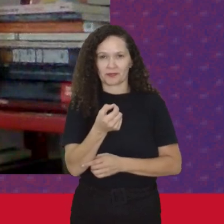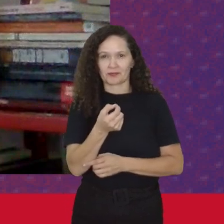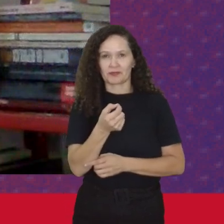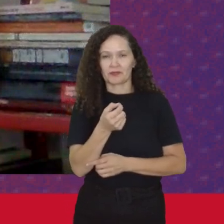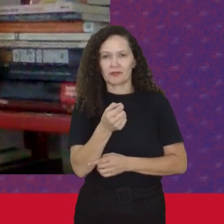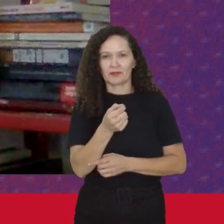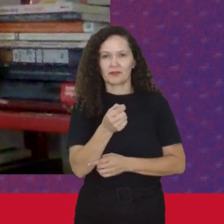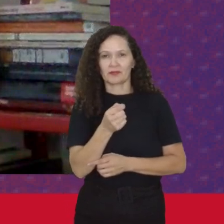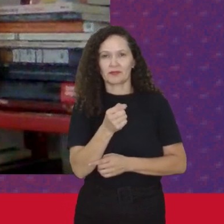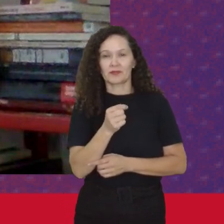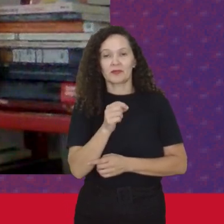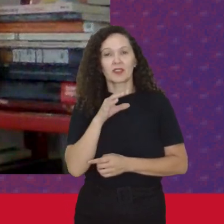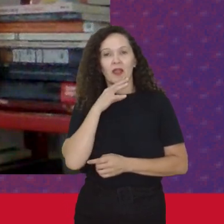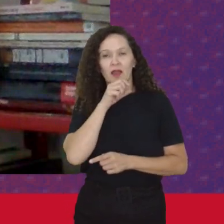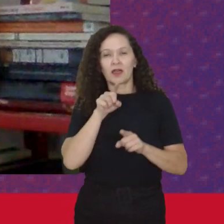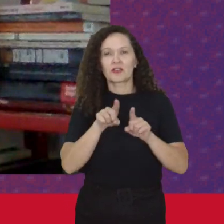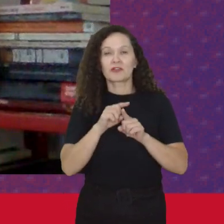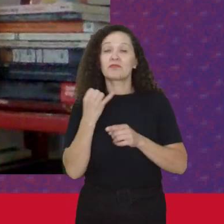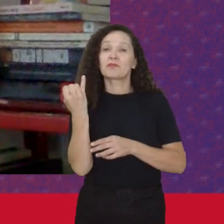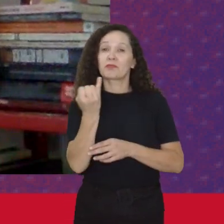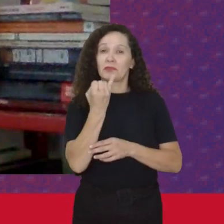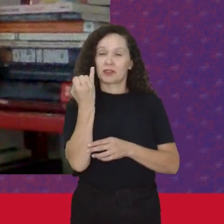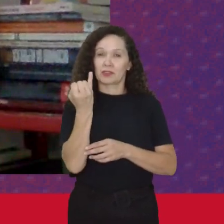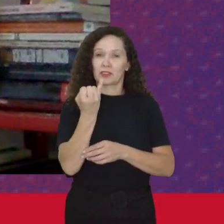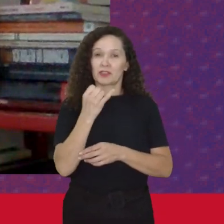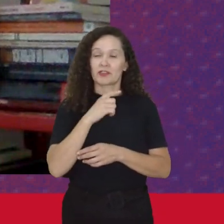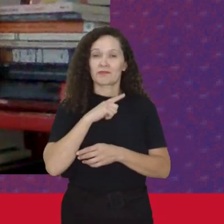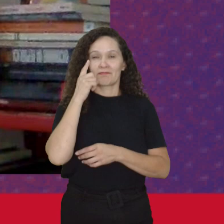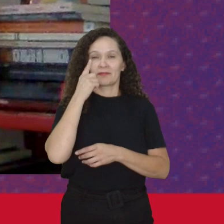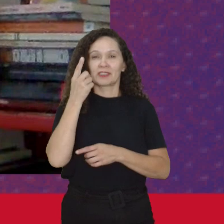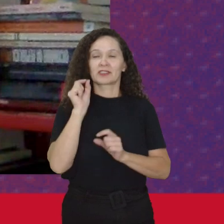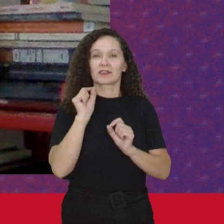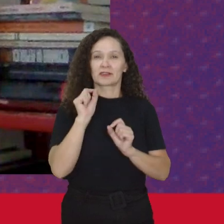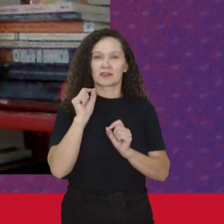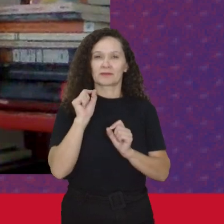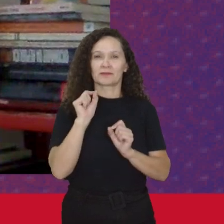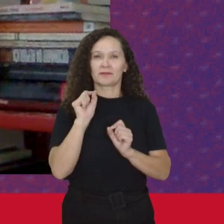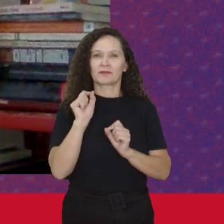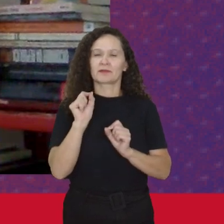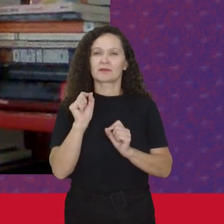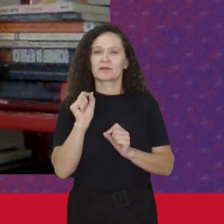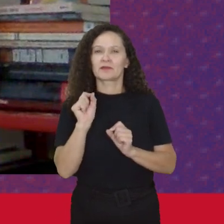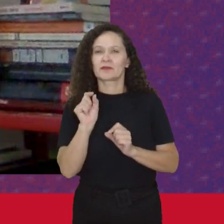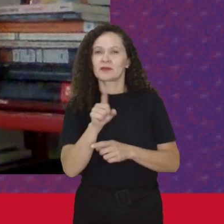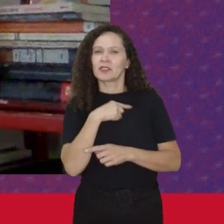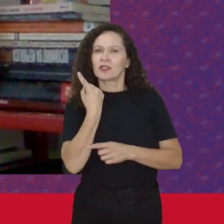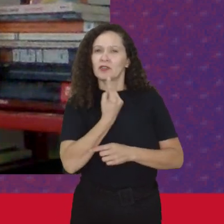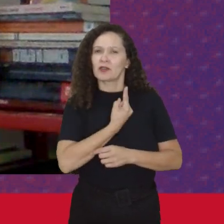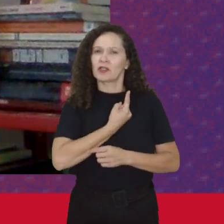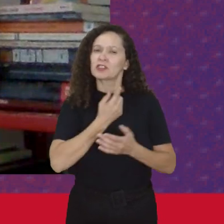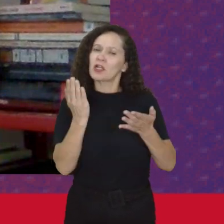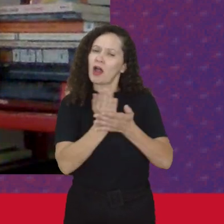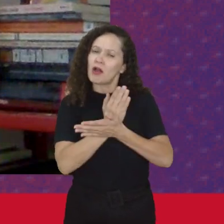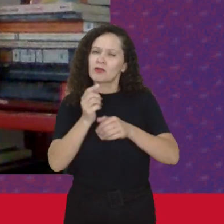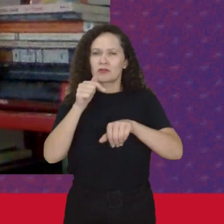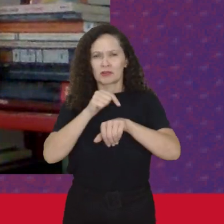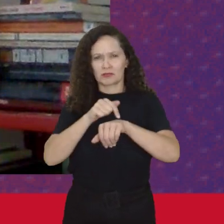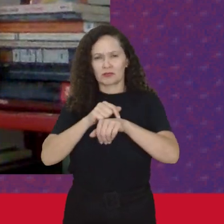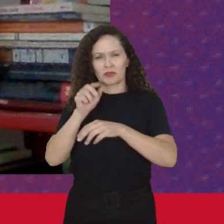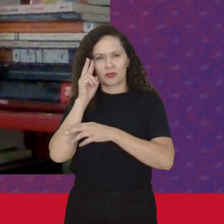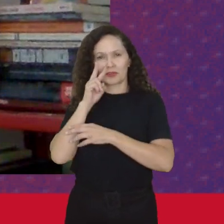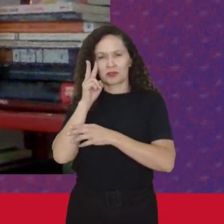Acho que também É importante Pensar O que Em alguns Momentos